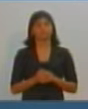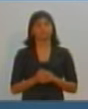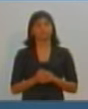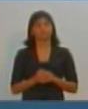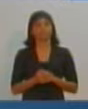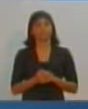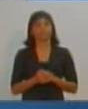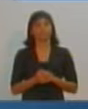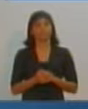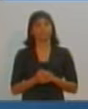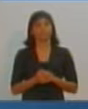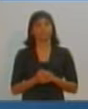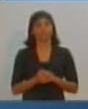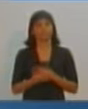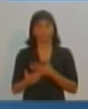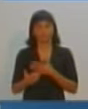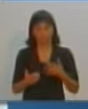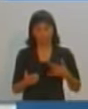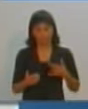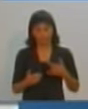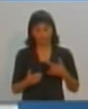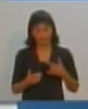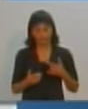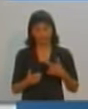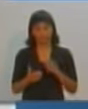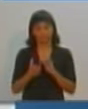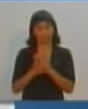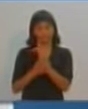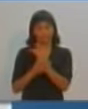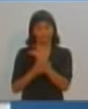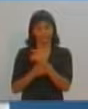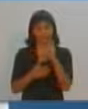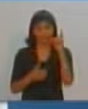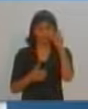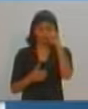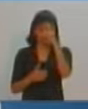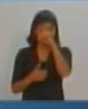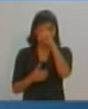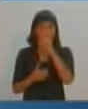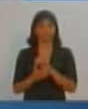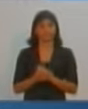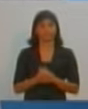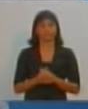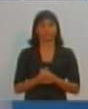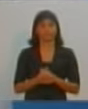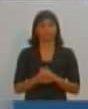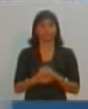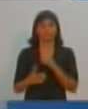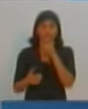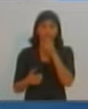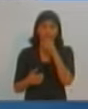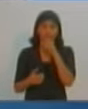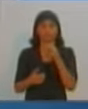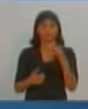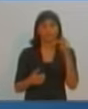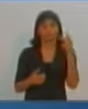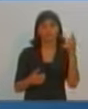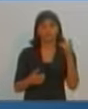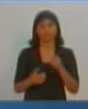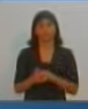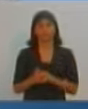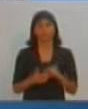A saúde prudente é um caos. Eu fiz uma reunião esses dias no Jardim Sumaré e uma senhorinha falou pra mim, Dodô,